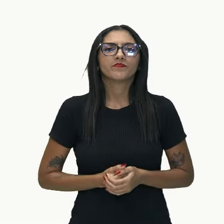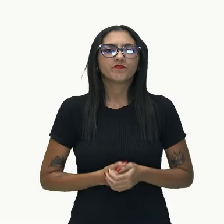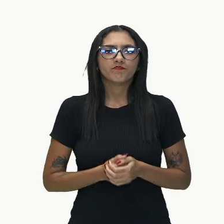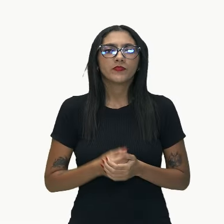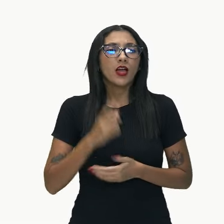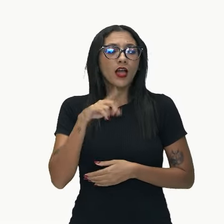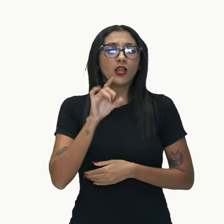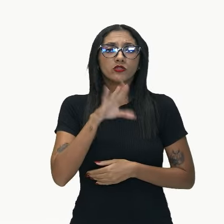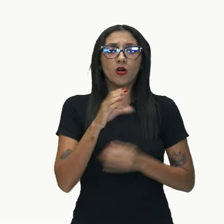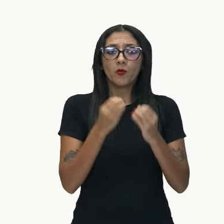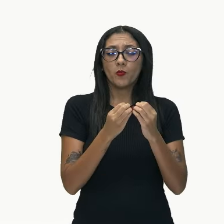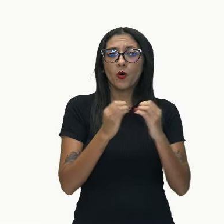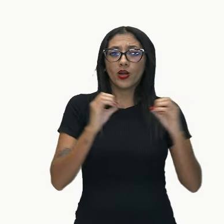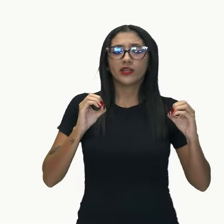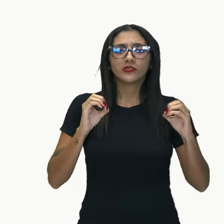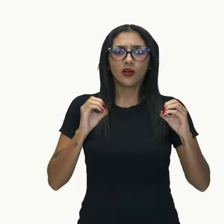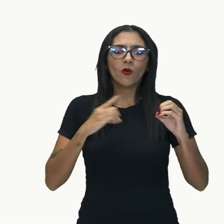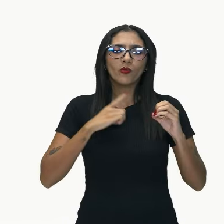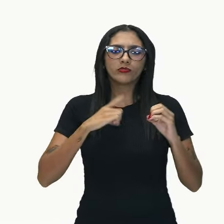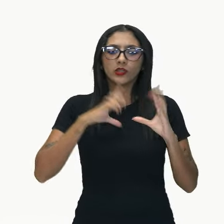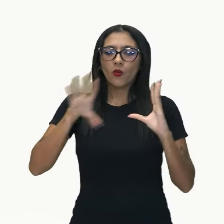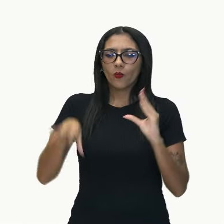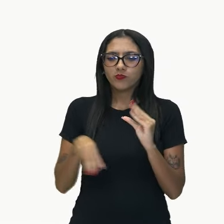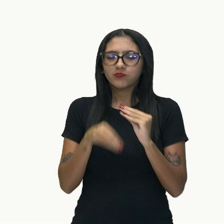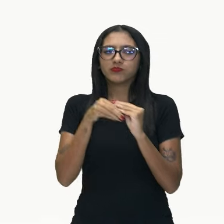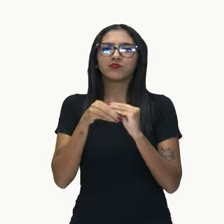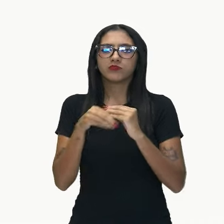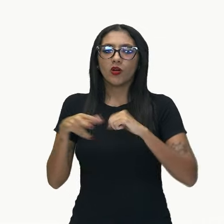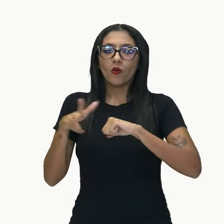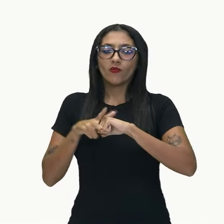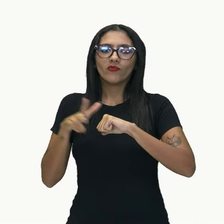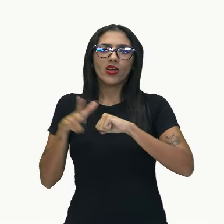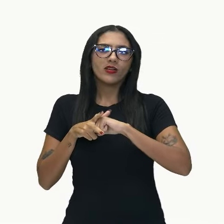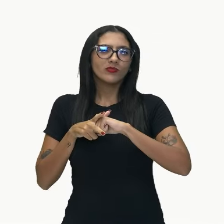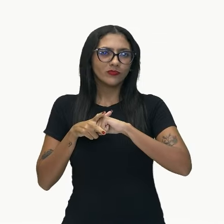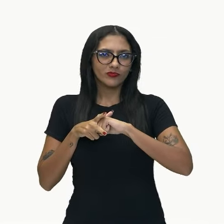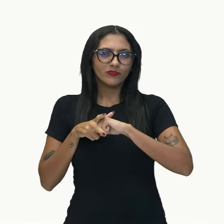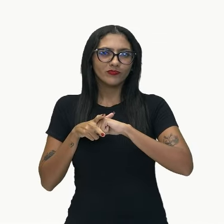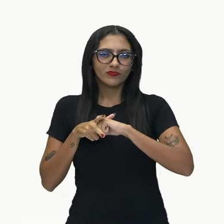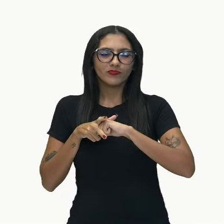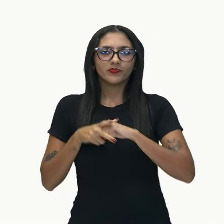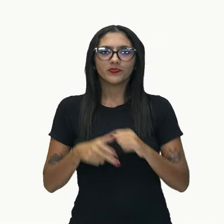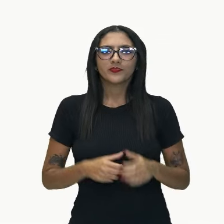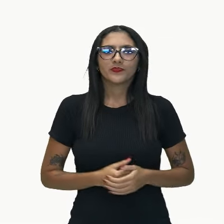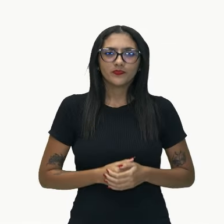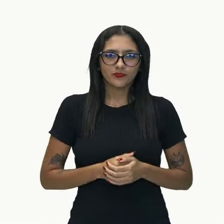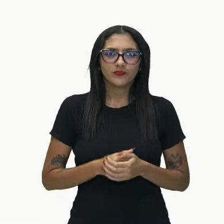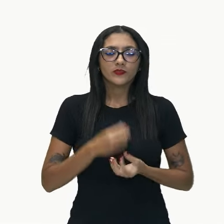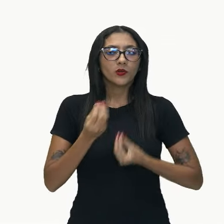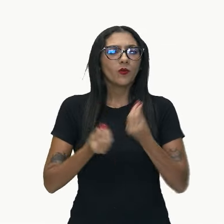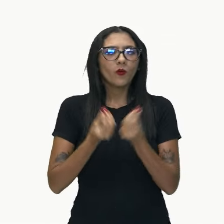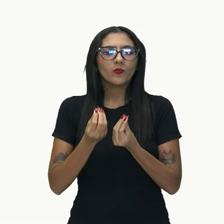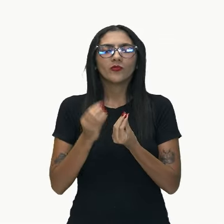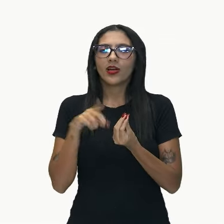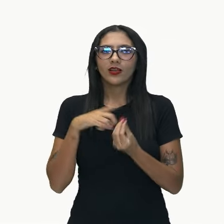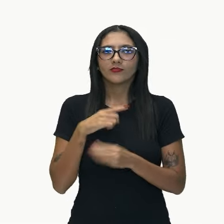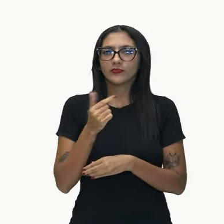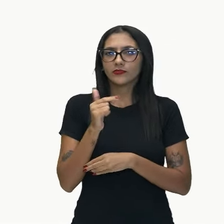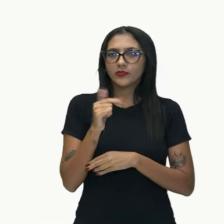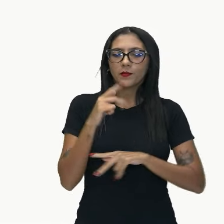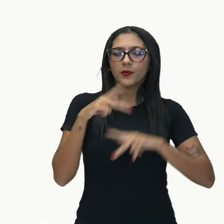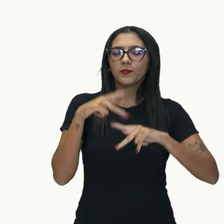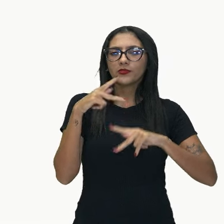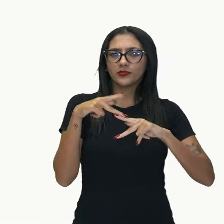vai complementar o sentido do verbo da oração principal, e essa complementação vai ser em preposição, tá bom assim?